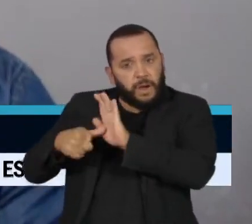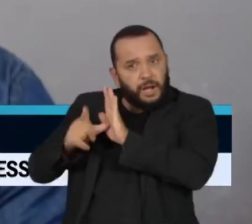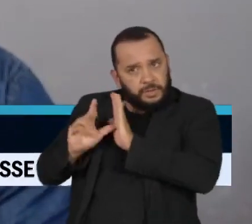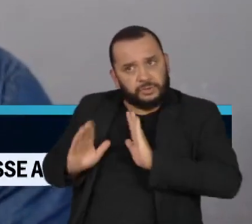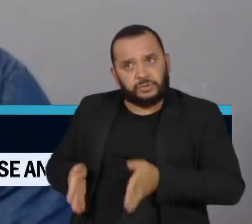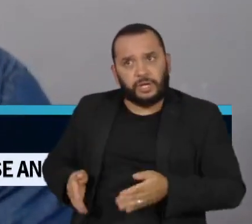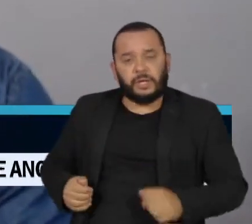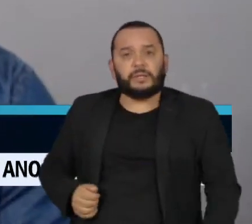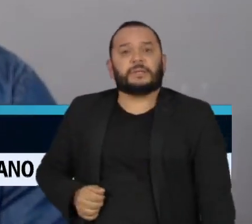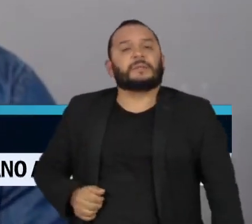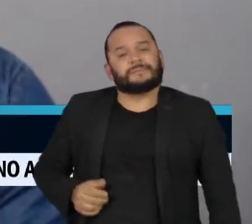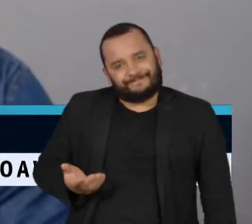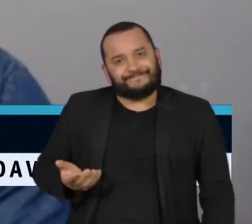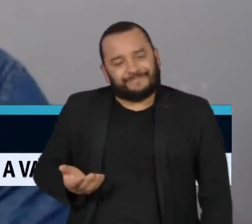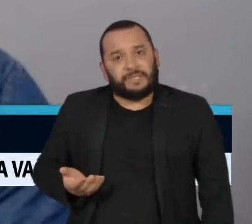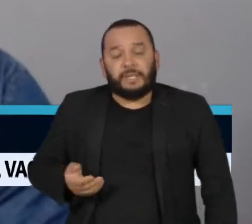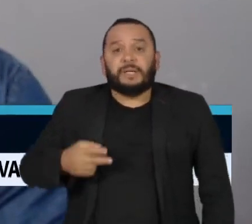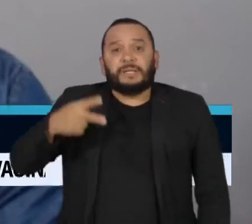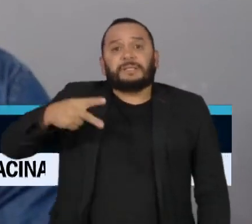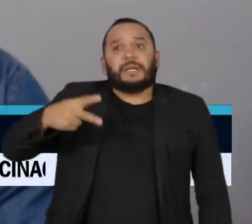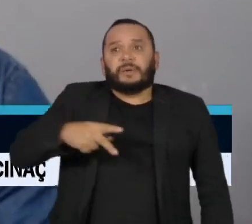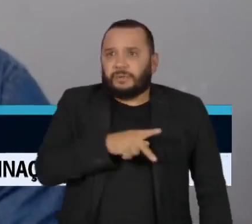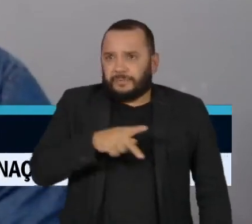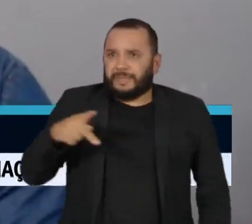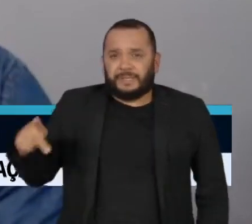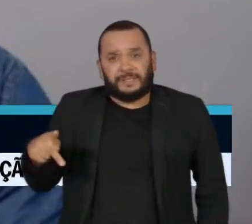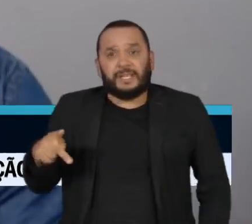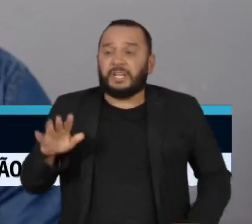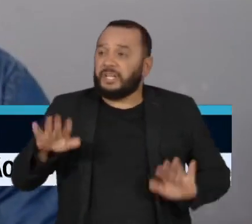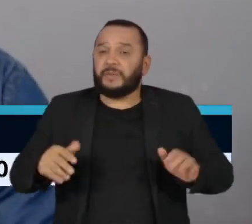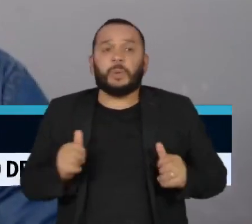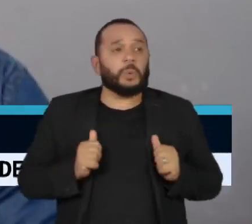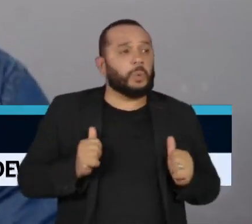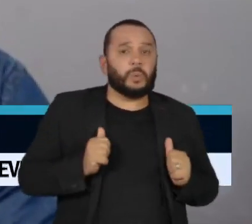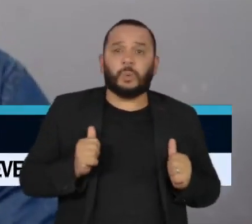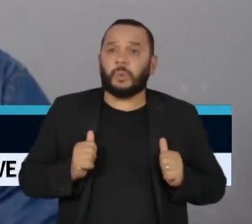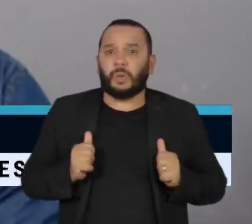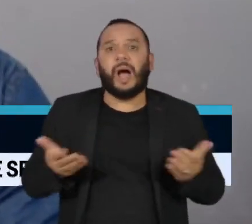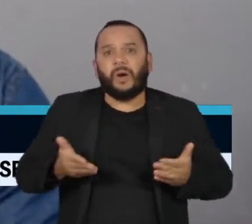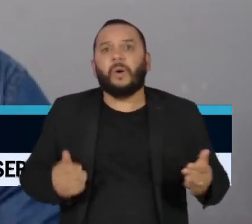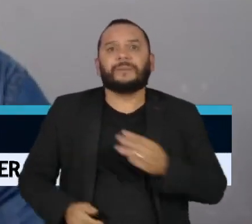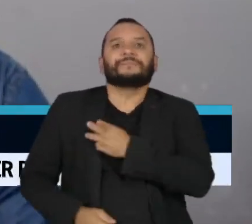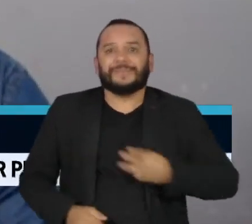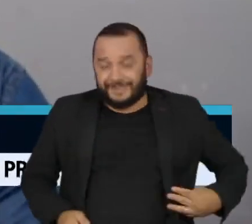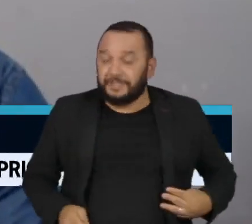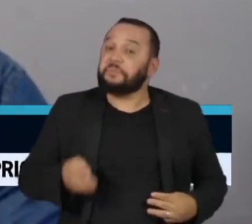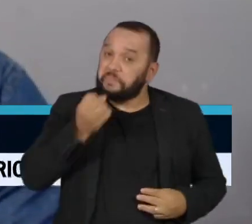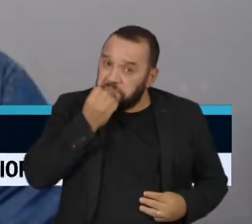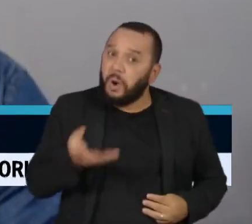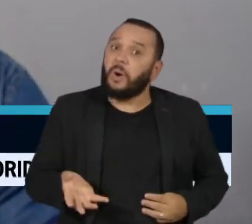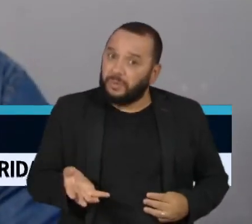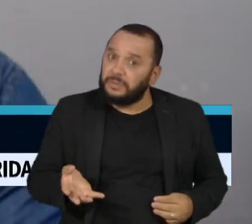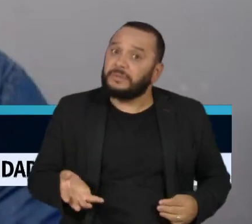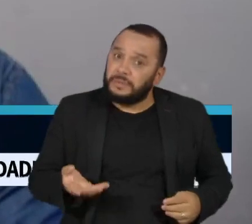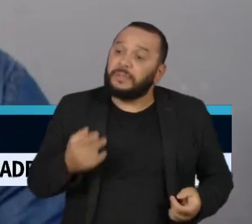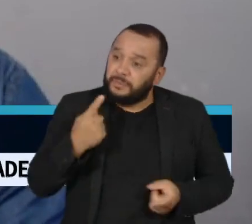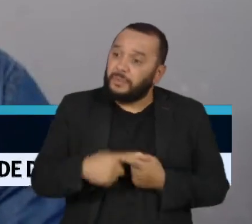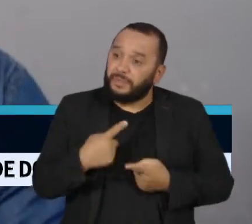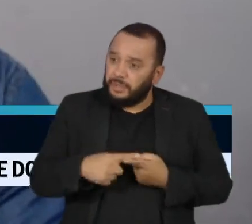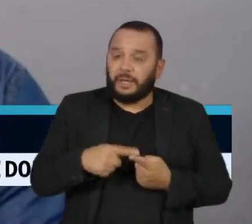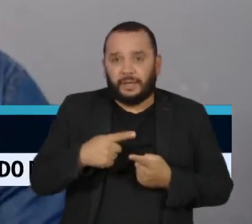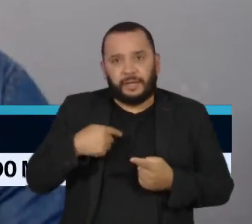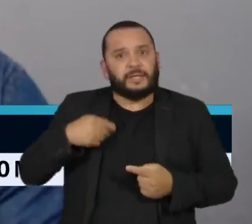fica um pouco flutuando nessa situação da articulação política. Então, assumindo essa função, Geraldo Alckmin empresta o seu capital político,